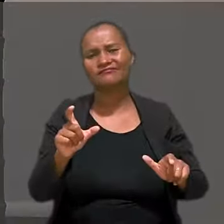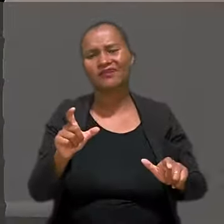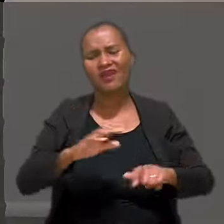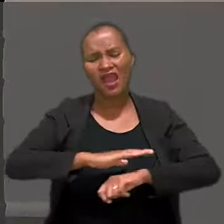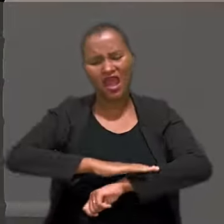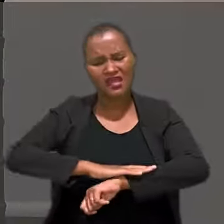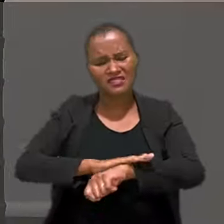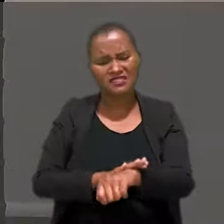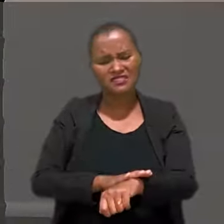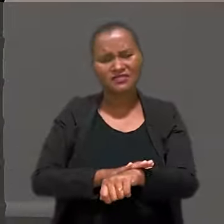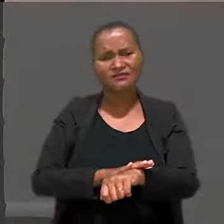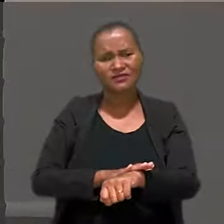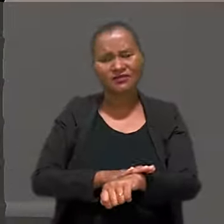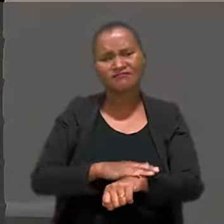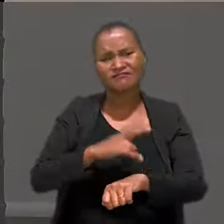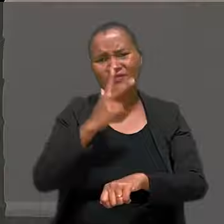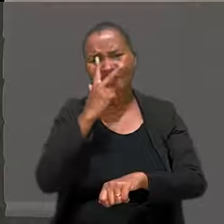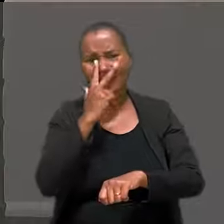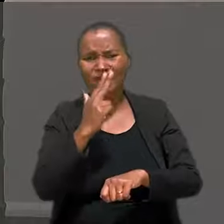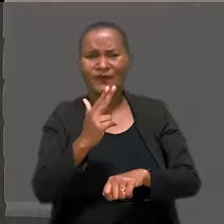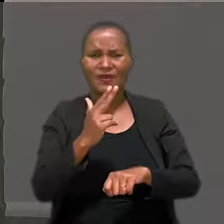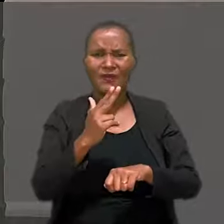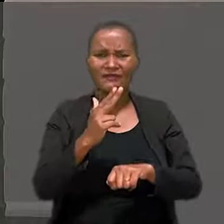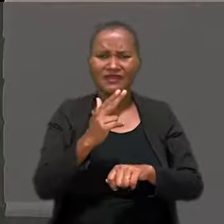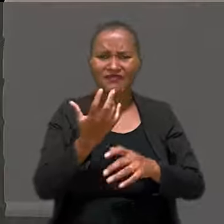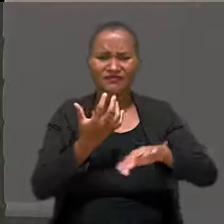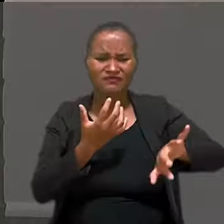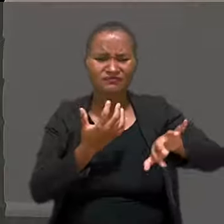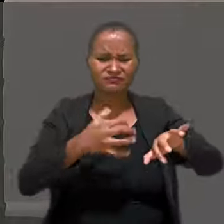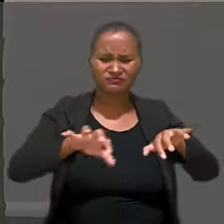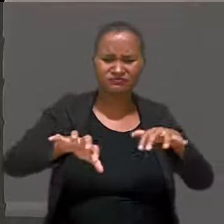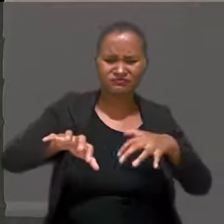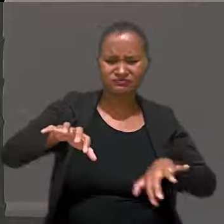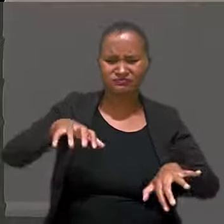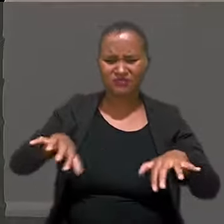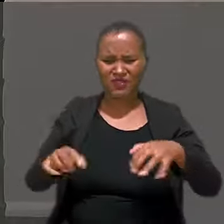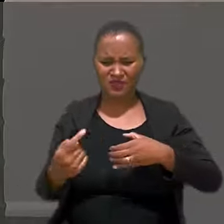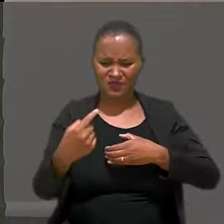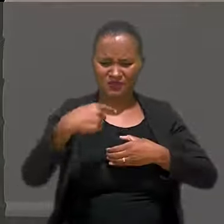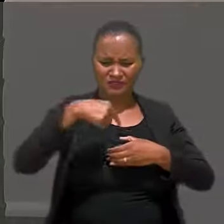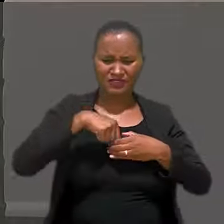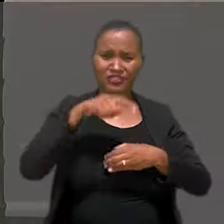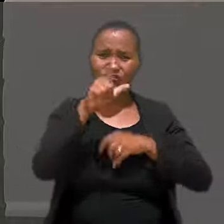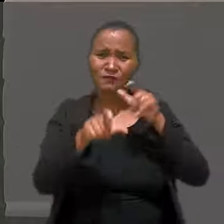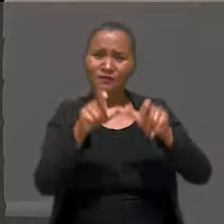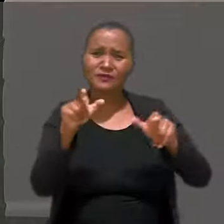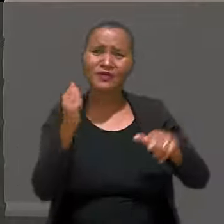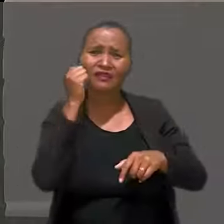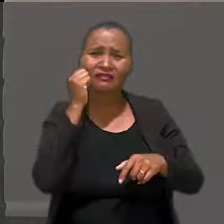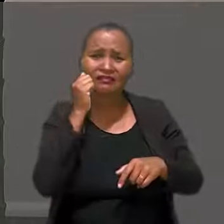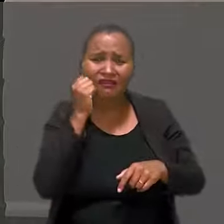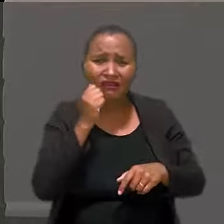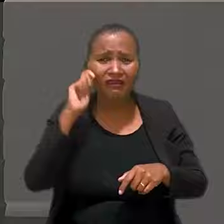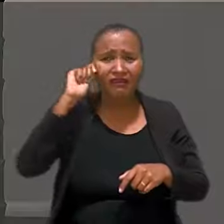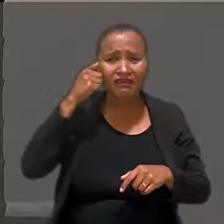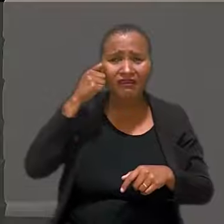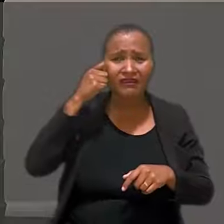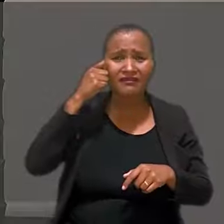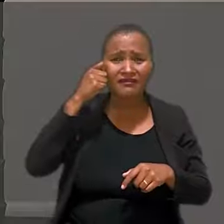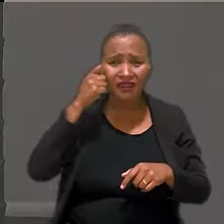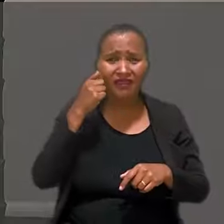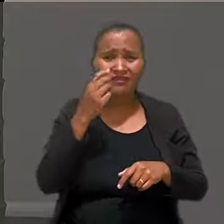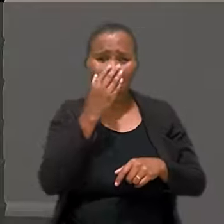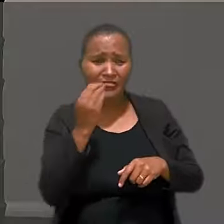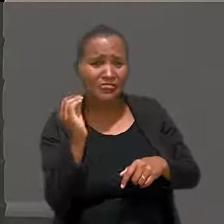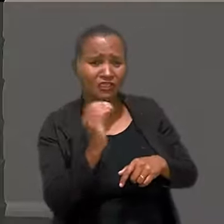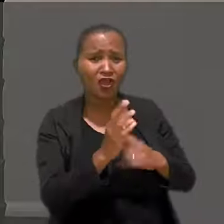ele vai fragmentar as subjetividades de pessoas negras. O racismo vai ignorar talentos. Ele vai